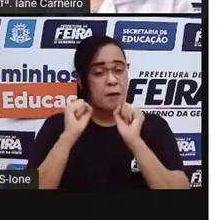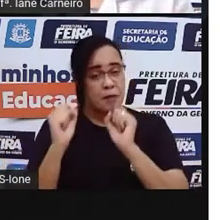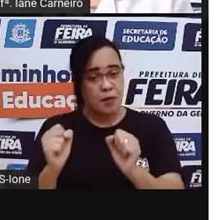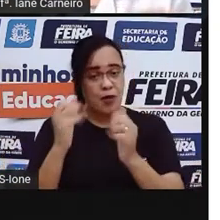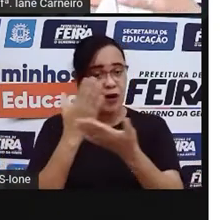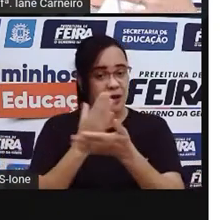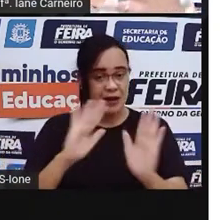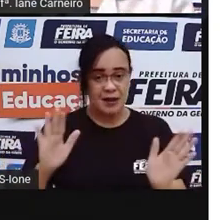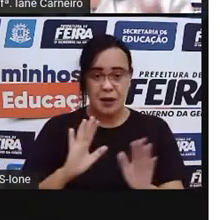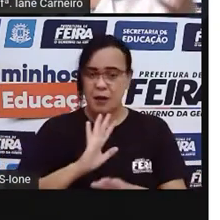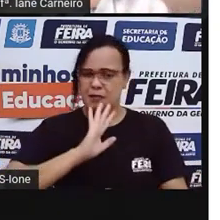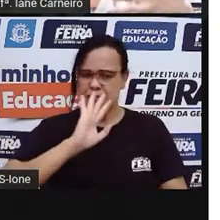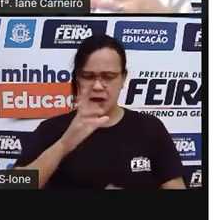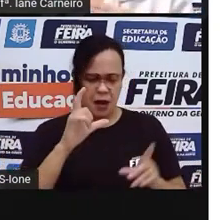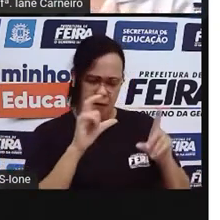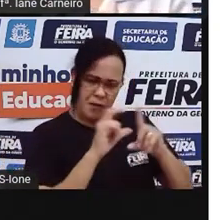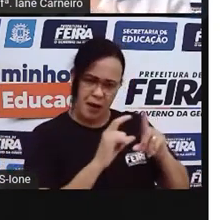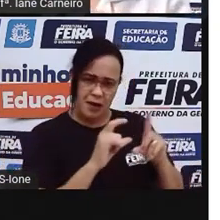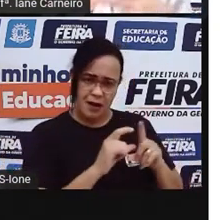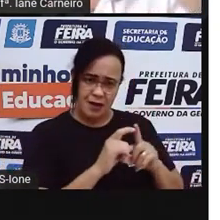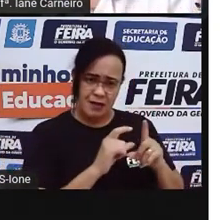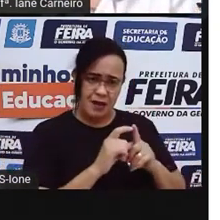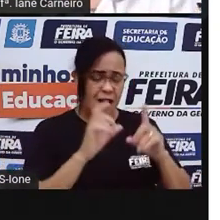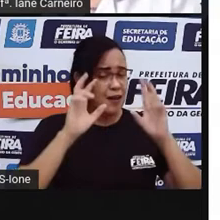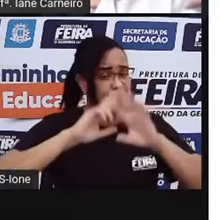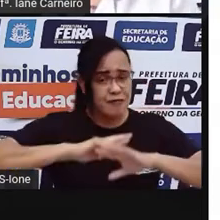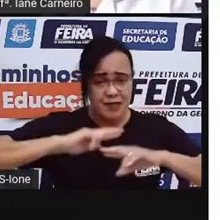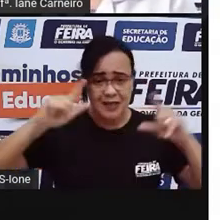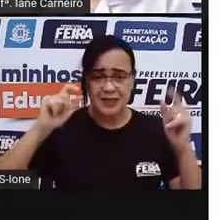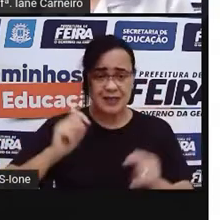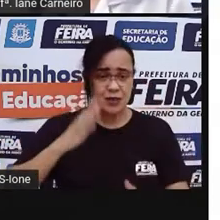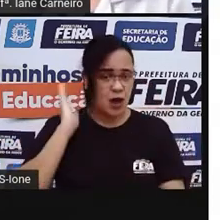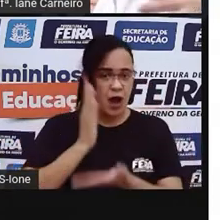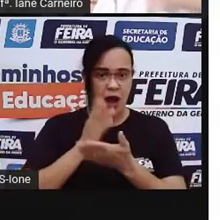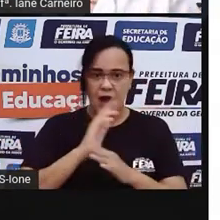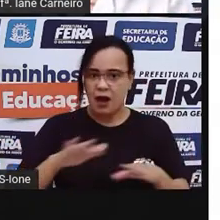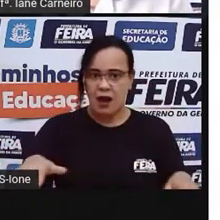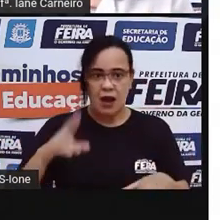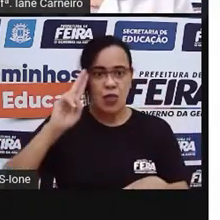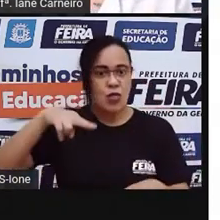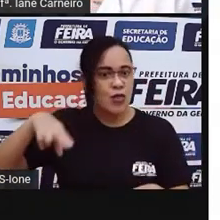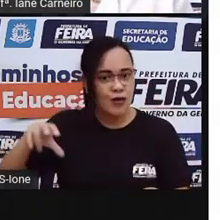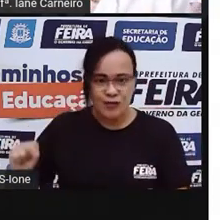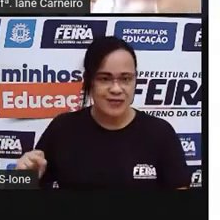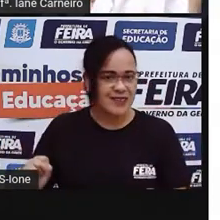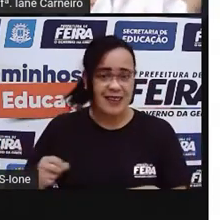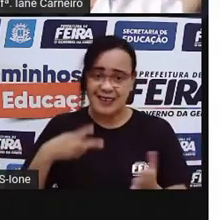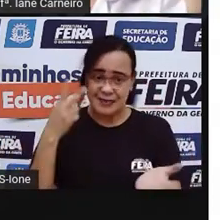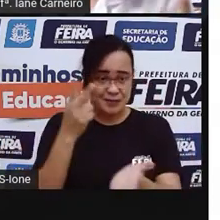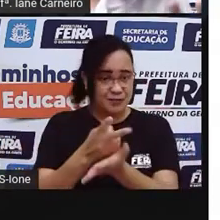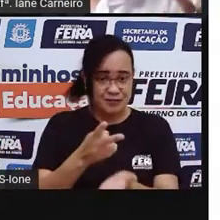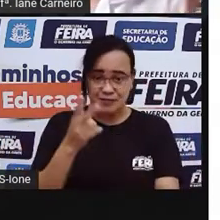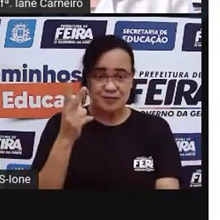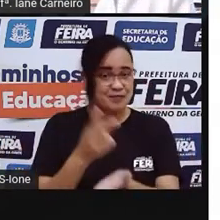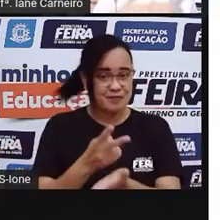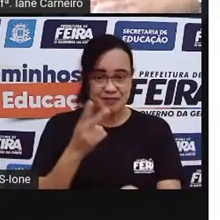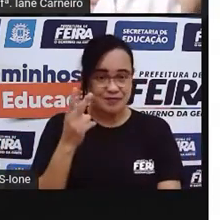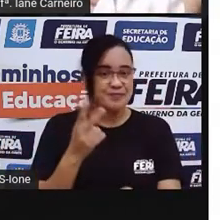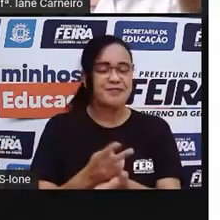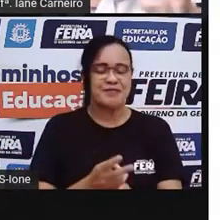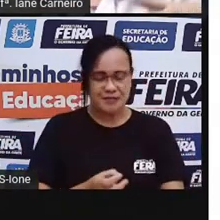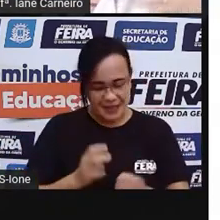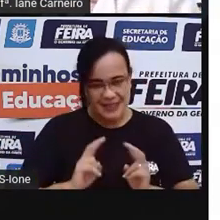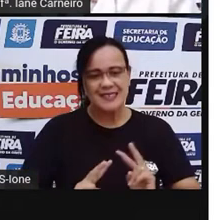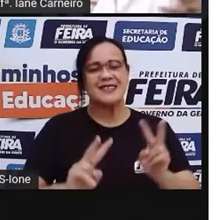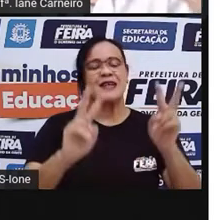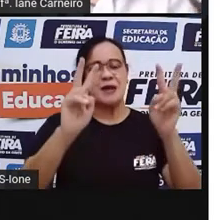com a bola. A gente já viu nas aulas anteriores, né? Que os brinquedos, eles sempre se renovam. E as palavras, elas têm esse poder. De